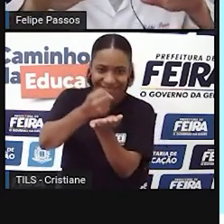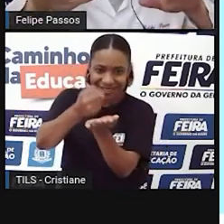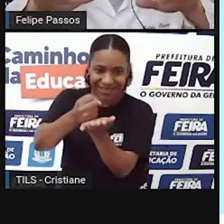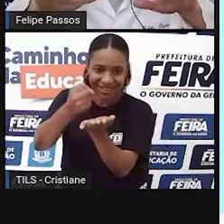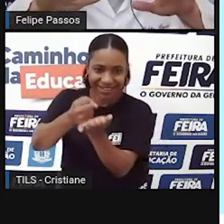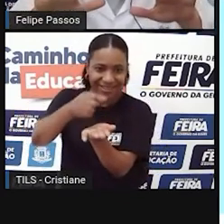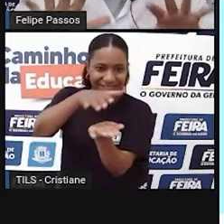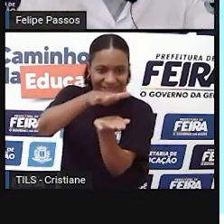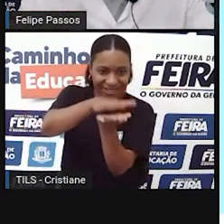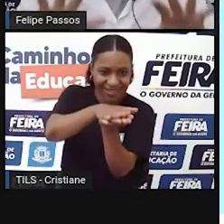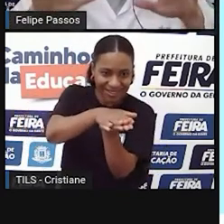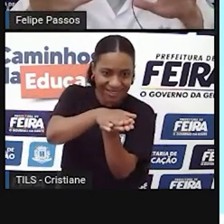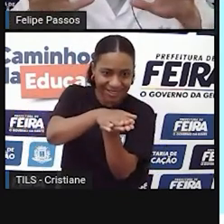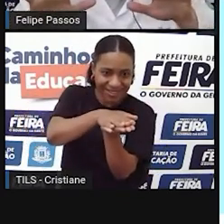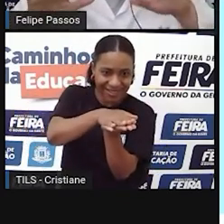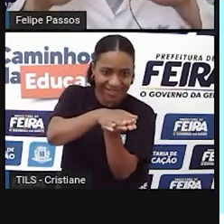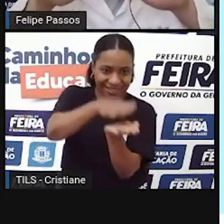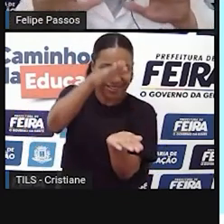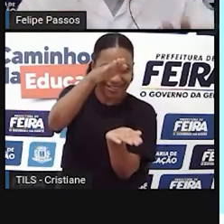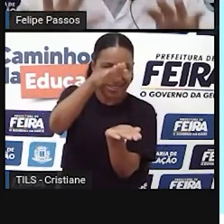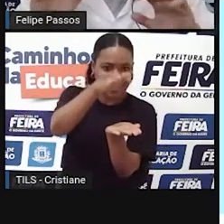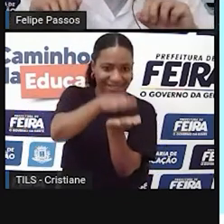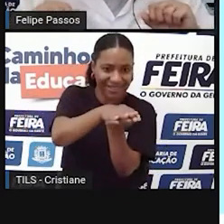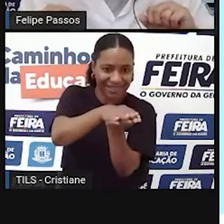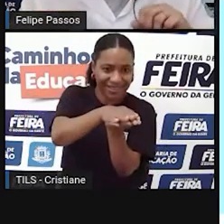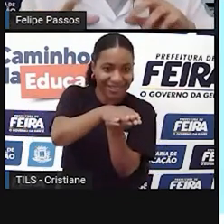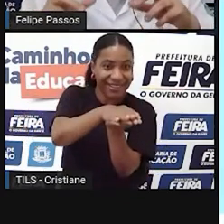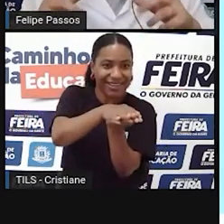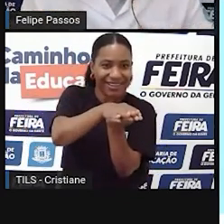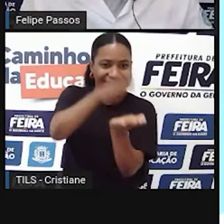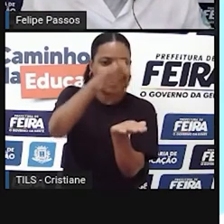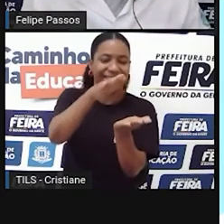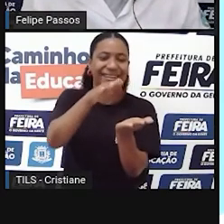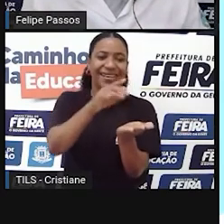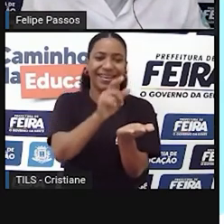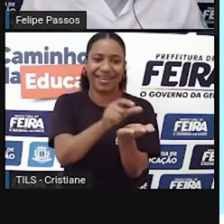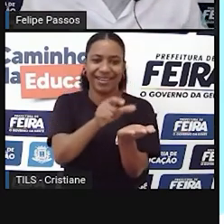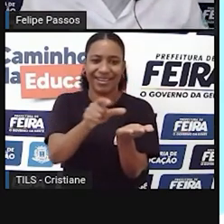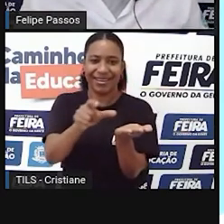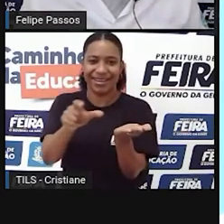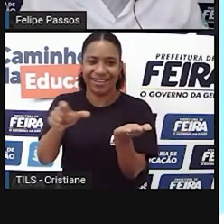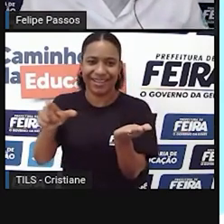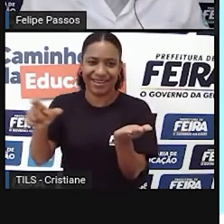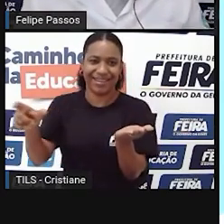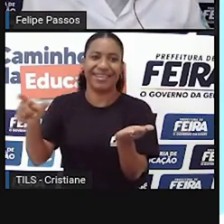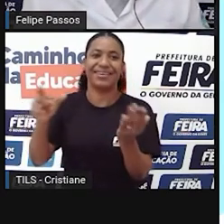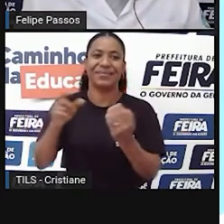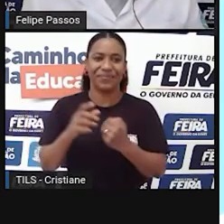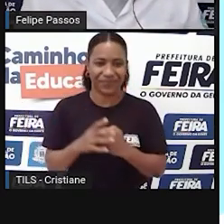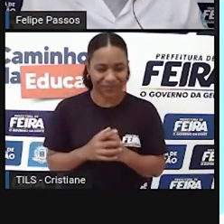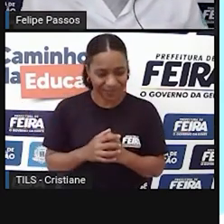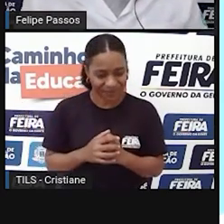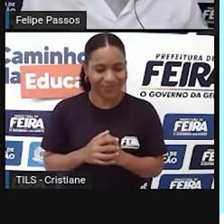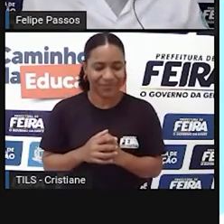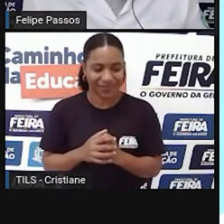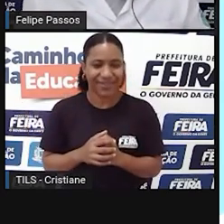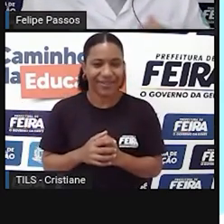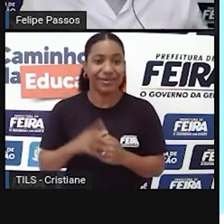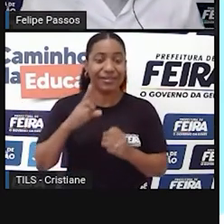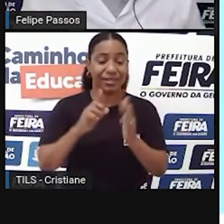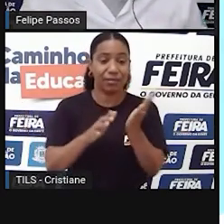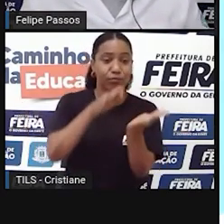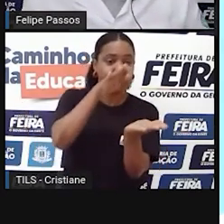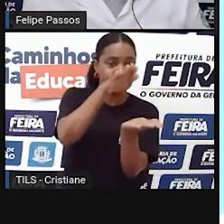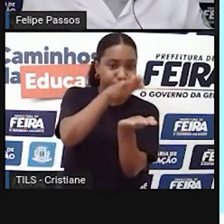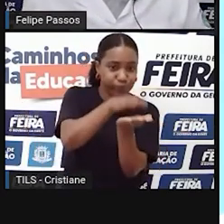Isso era impresso, como se fosse um carimbo, né? Para poder formar a palavra casa. Então a imprensa, ela foi uma